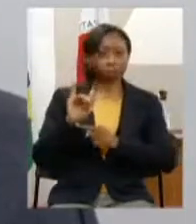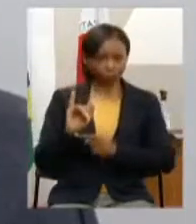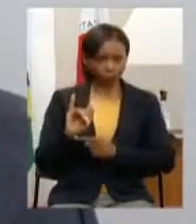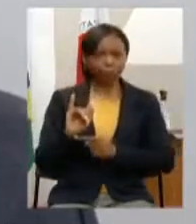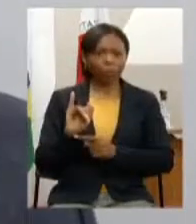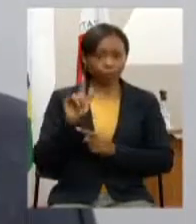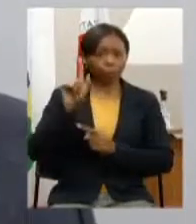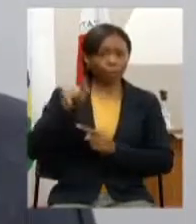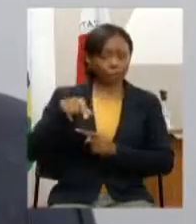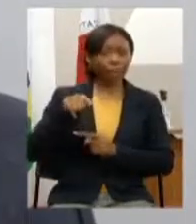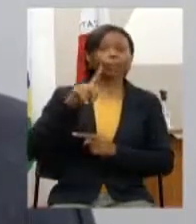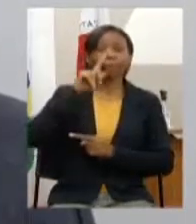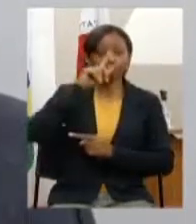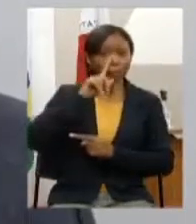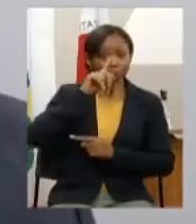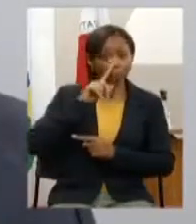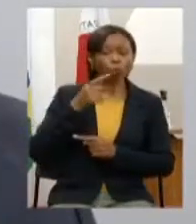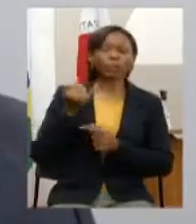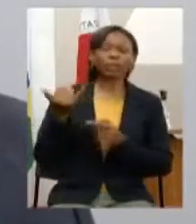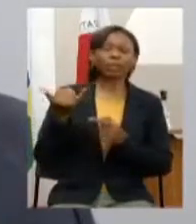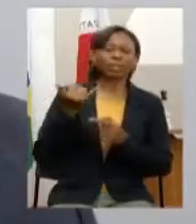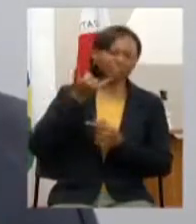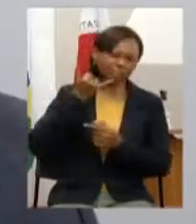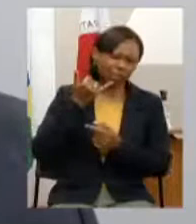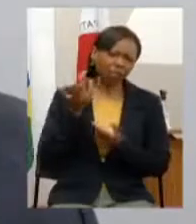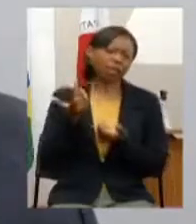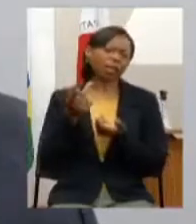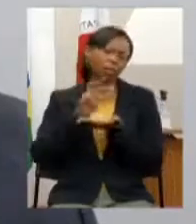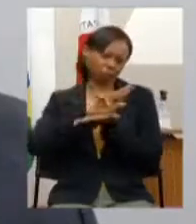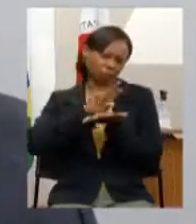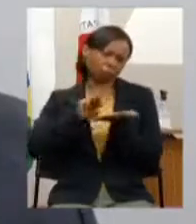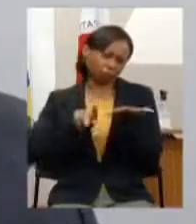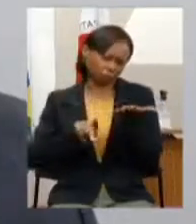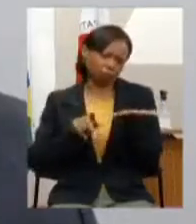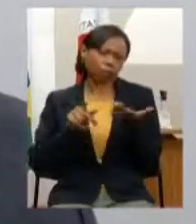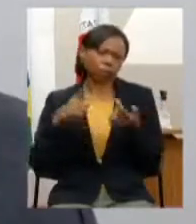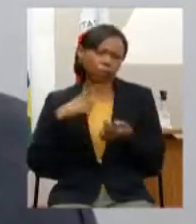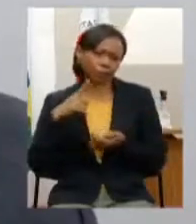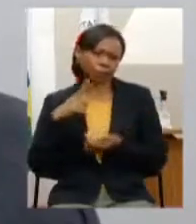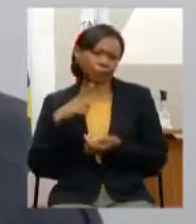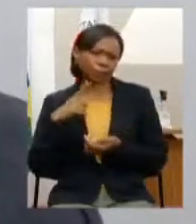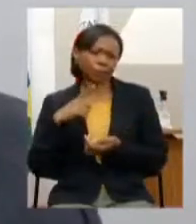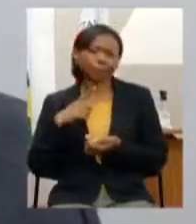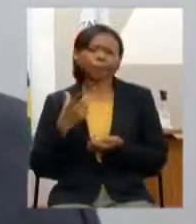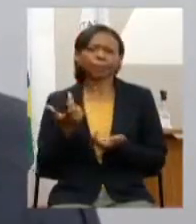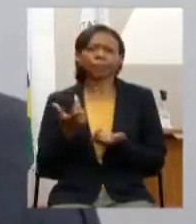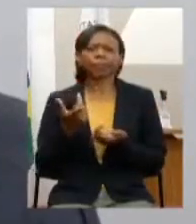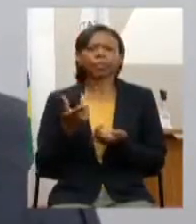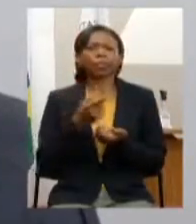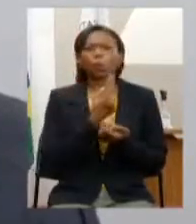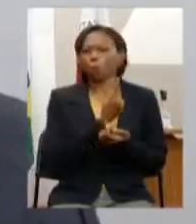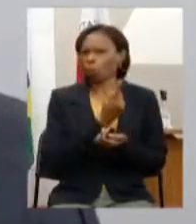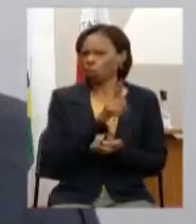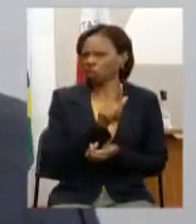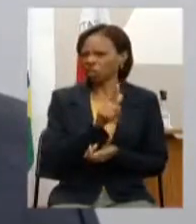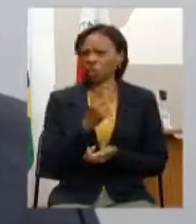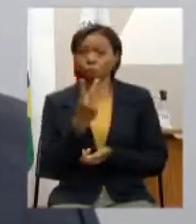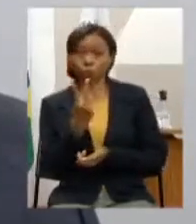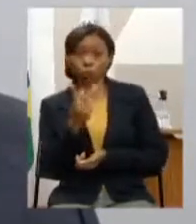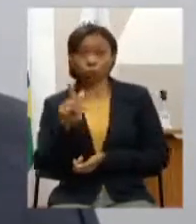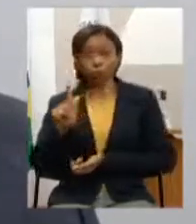transmissores de dados celulares enfim e aí as suas várias gerações 1G 2G